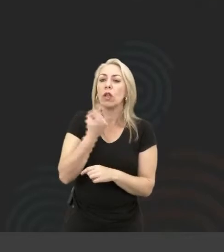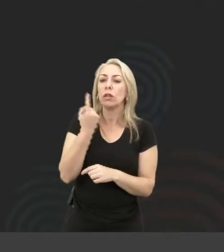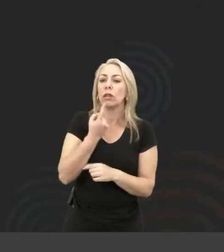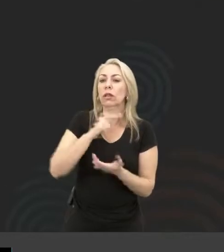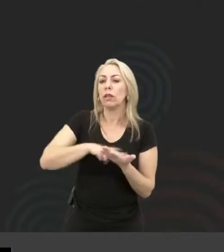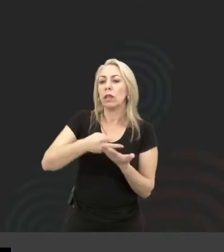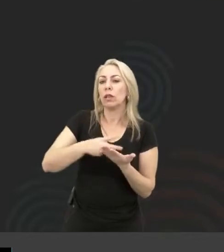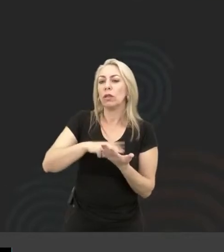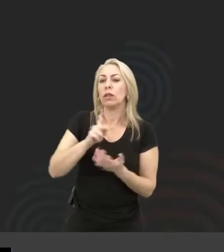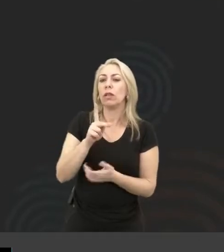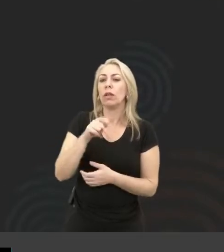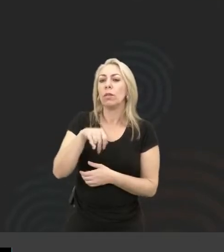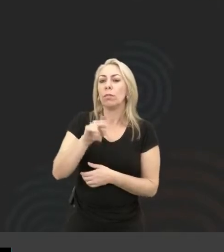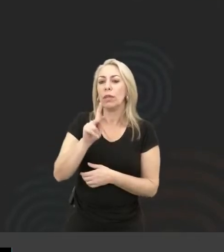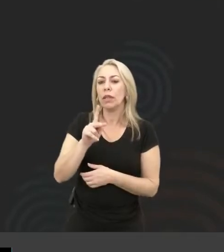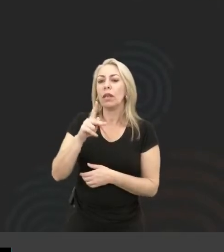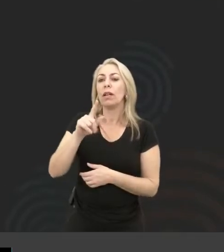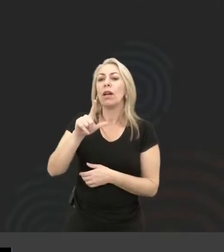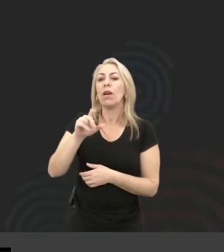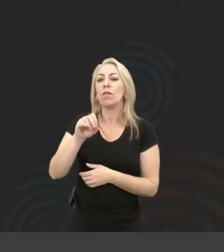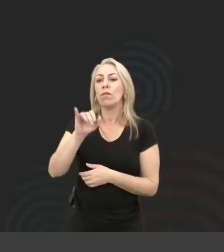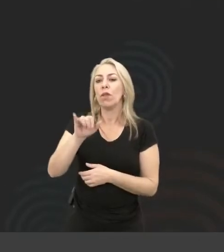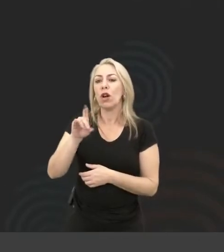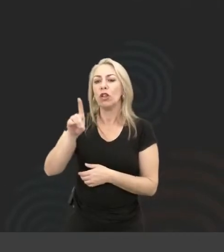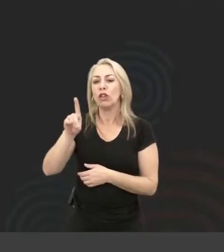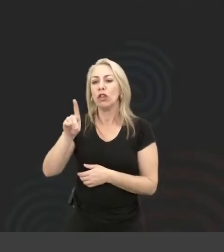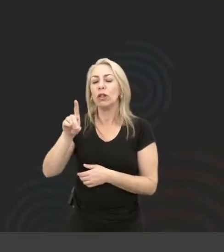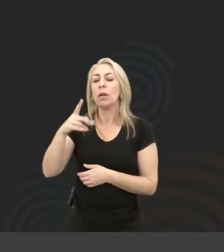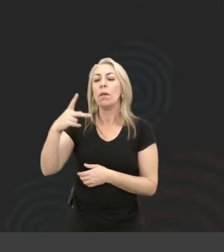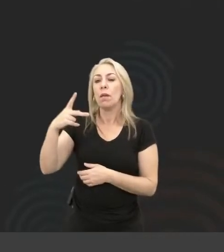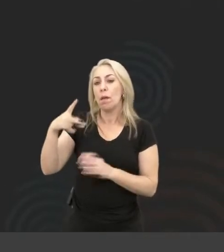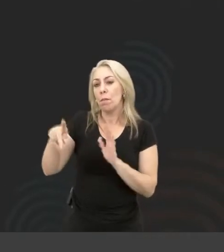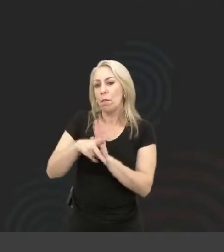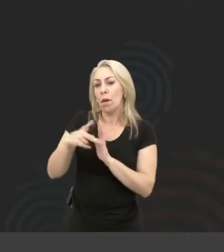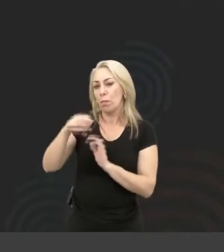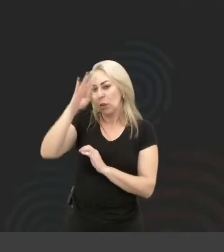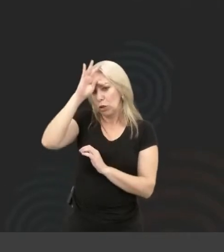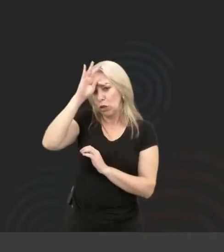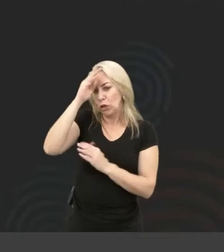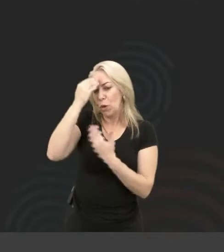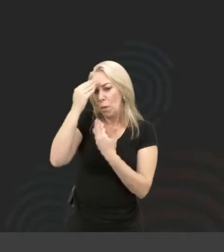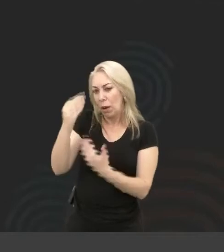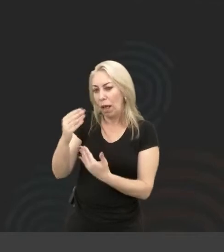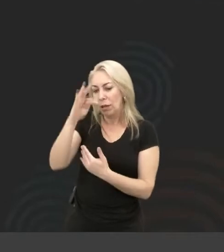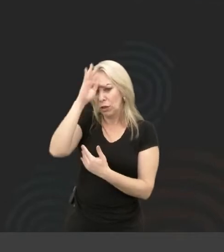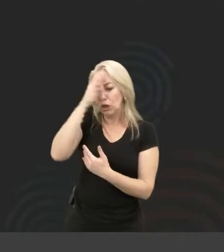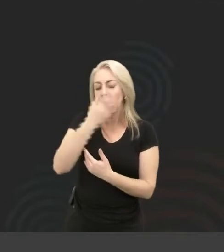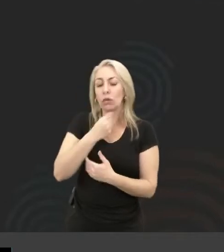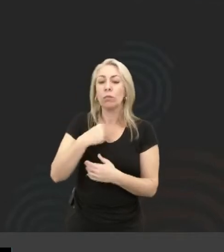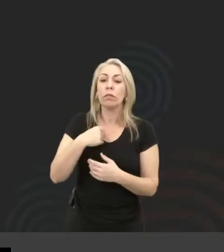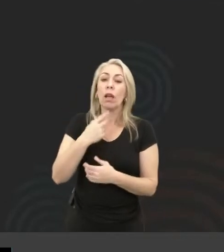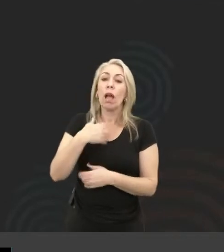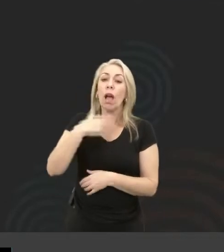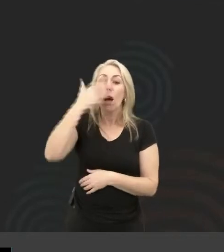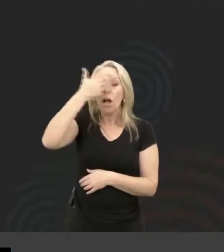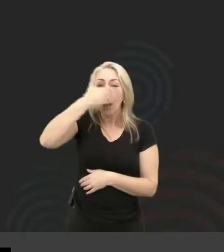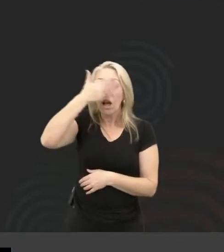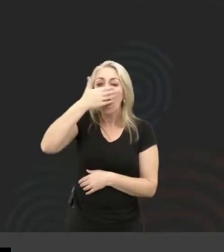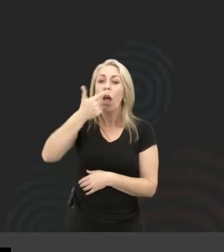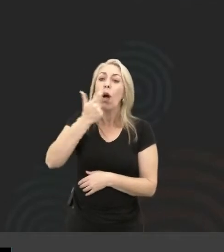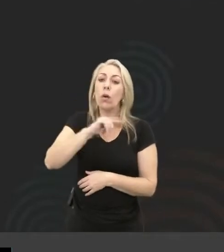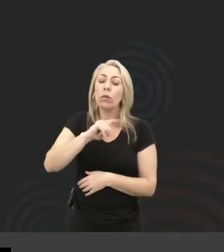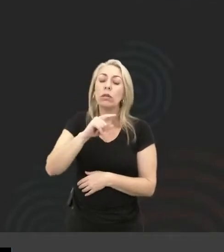Floyd para o meu tio, assim. Obrigada, tio. Então, eu... Além de tudo, eu... Mesmo com baixa visão, eu consigo